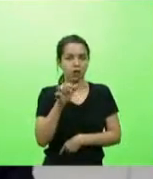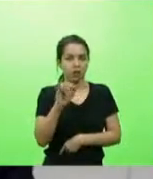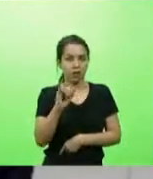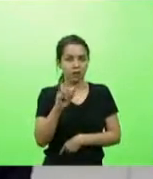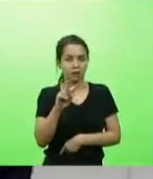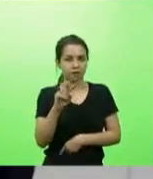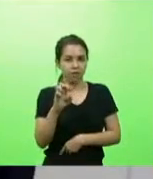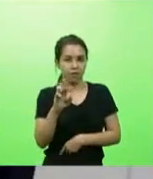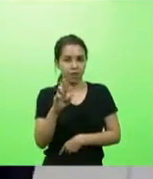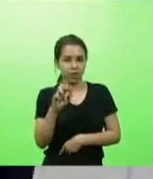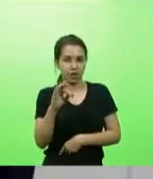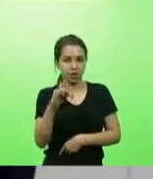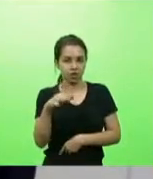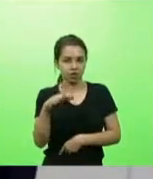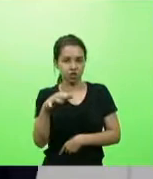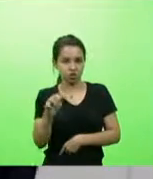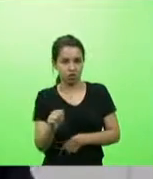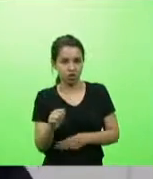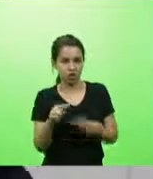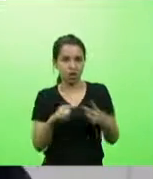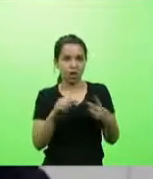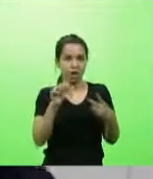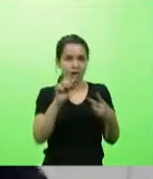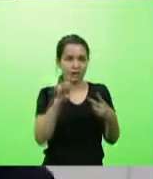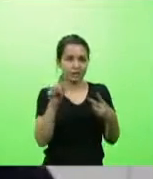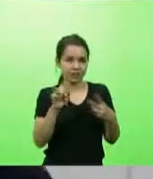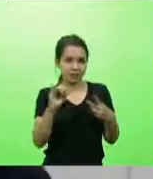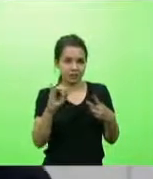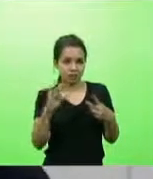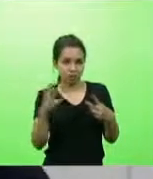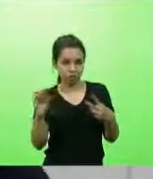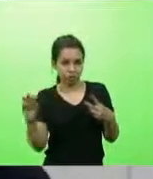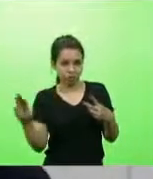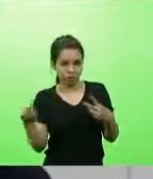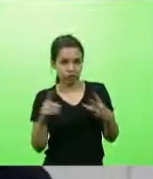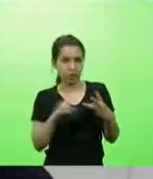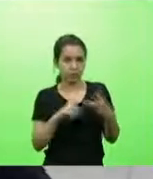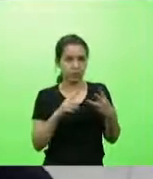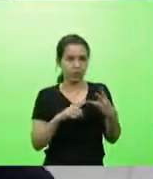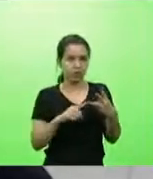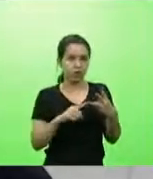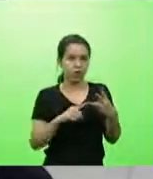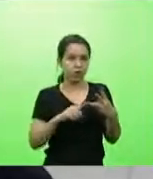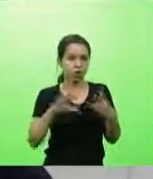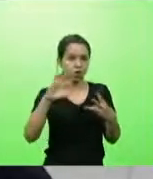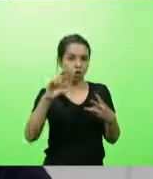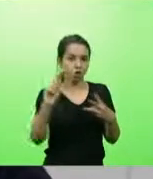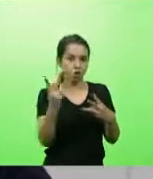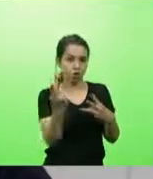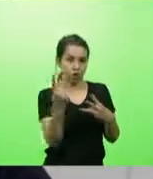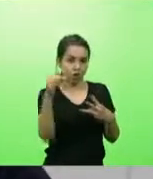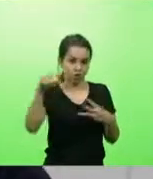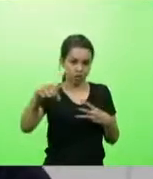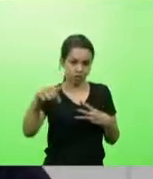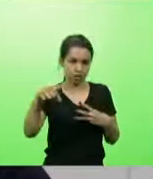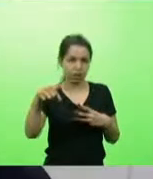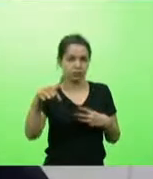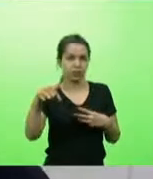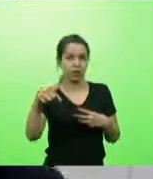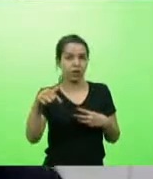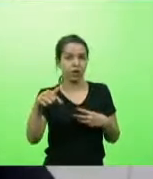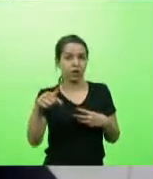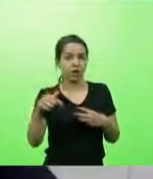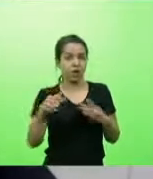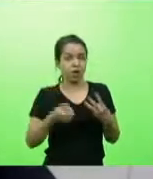iniciou o meu problema, e tomei a clorequina. E pela clorequina, fui parar no hospital.